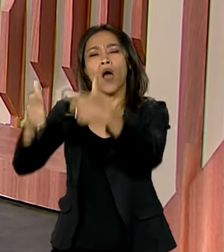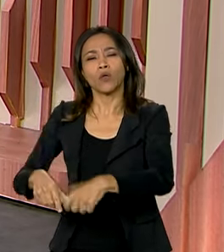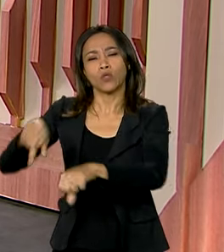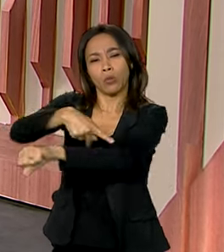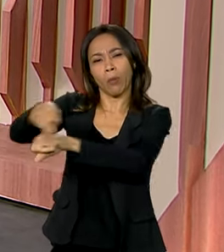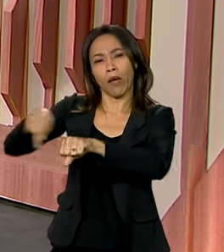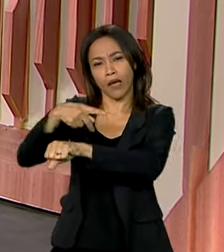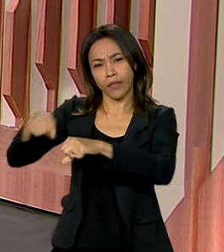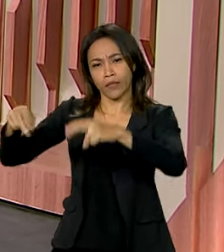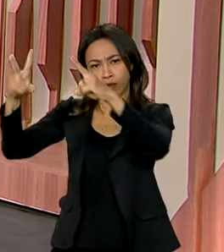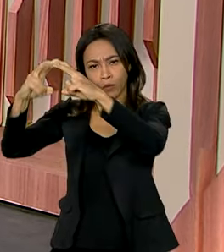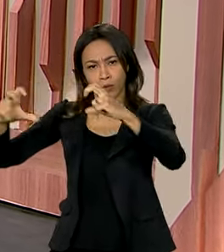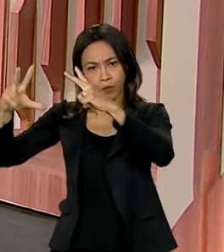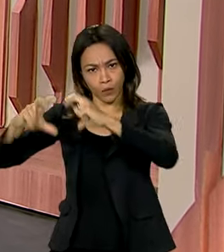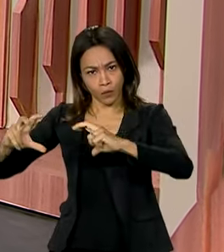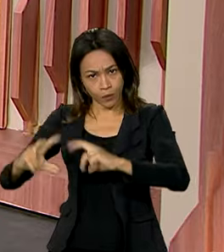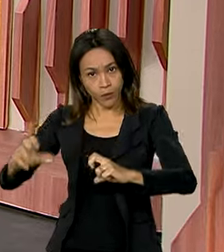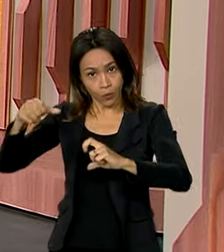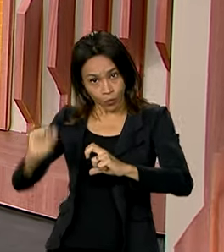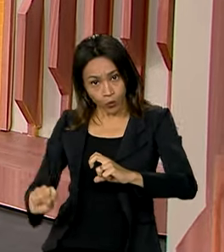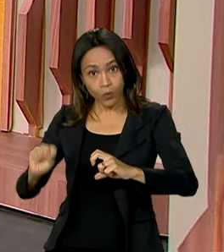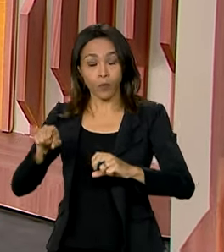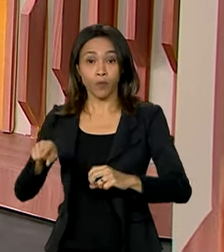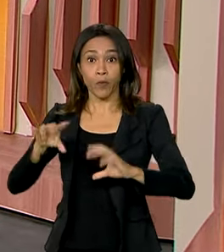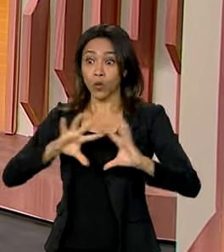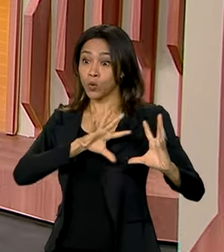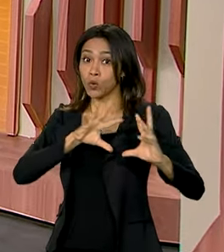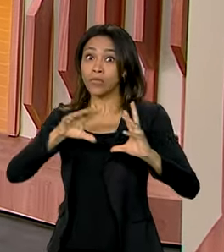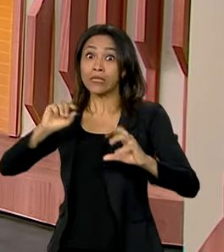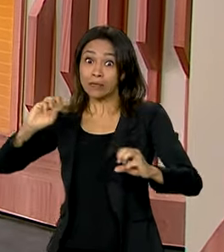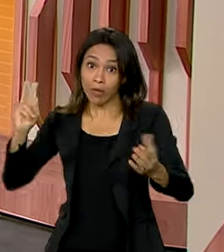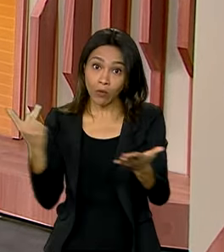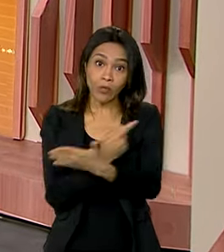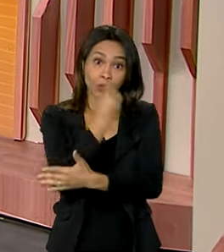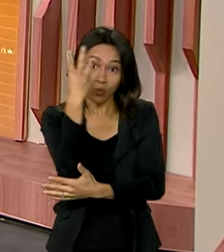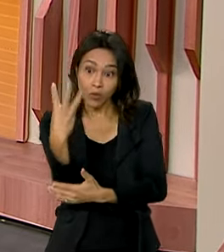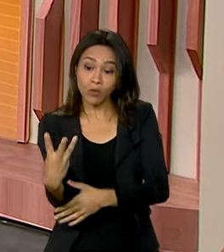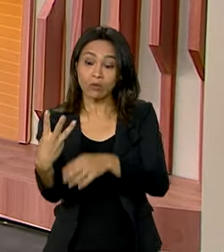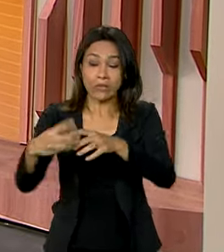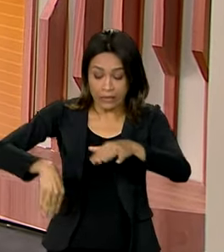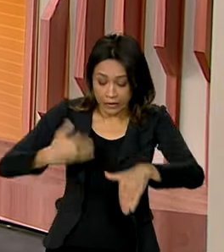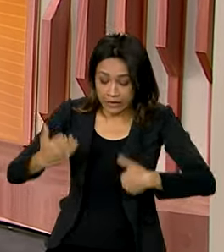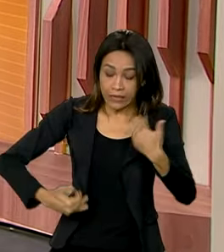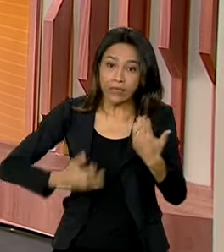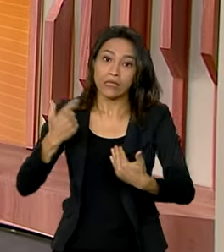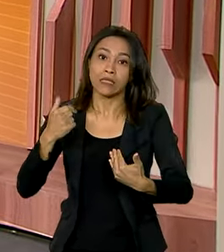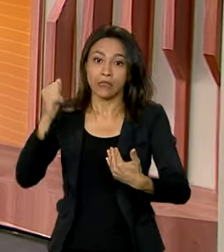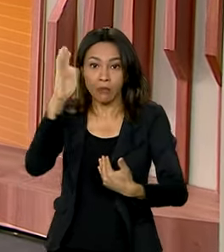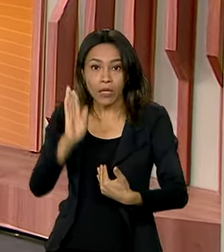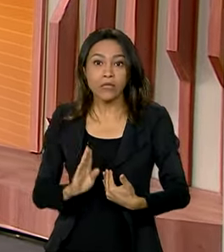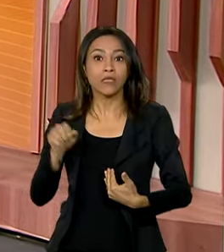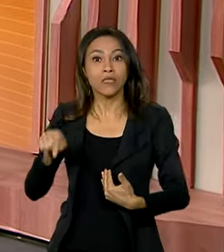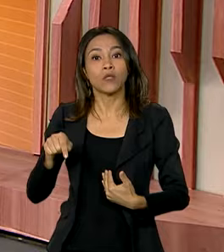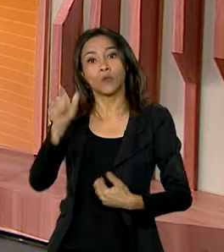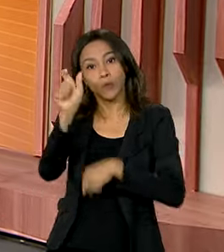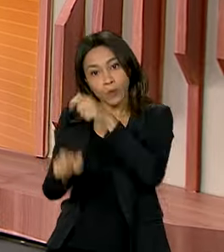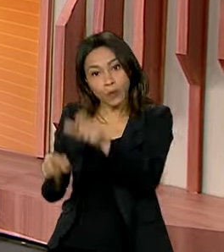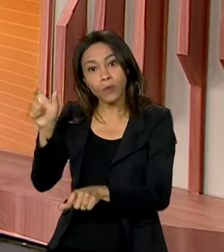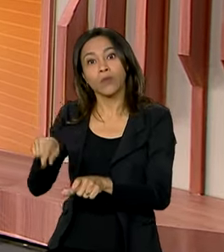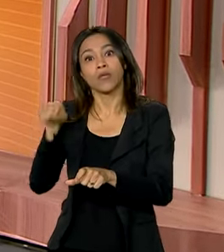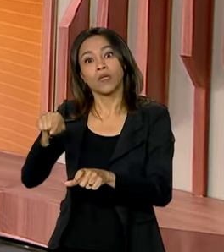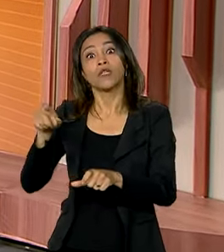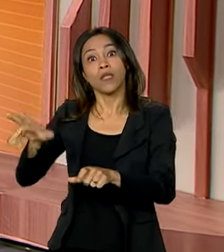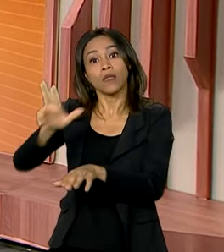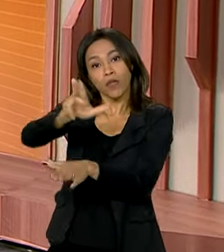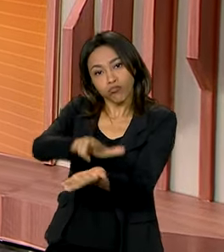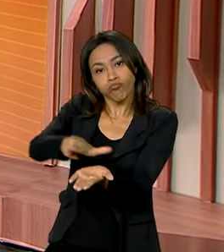brasileiros. De acordo com o Itamaraty, todos estão recebendo tratamento em um hospital no Líbano. Segundo a nota, o episódio